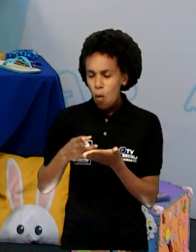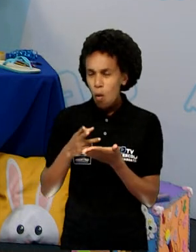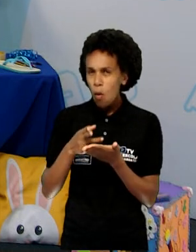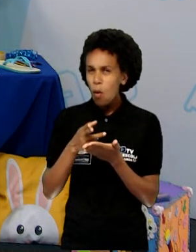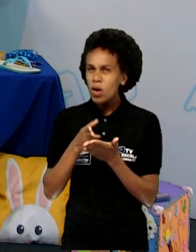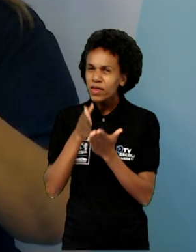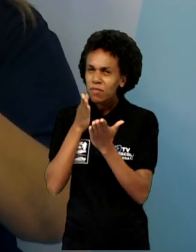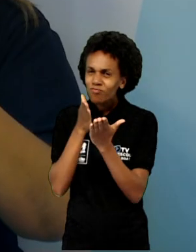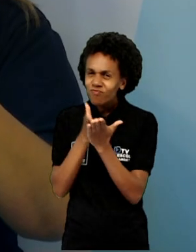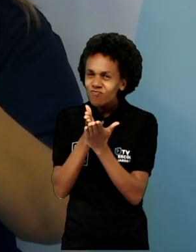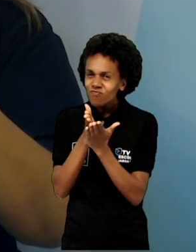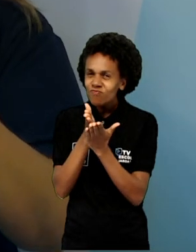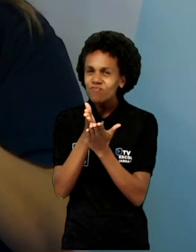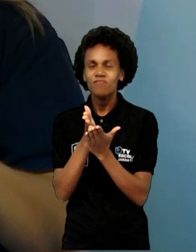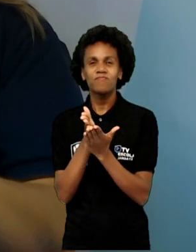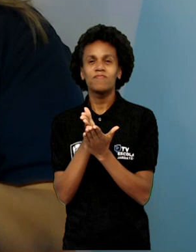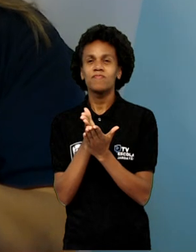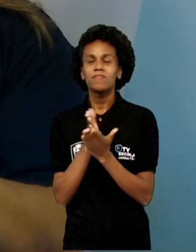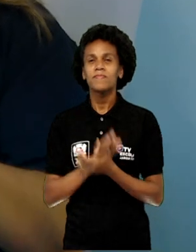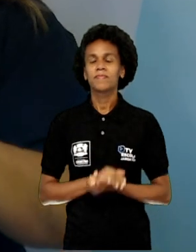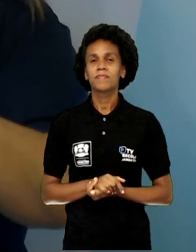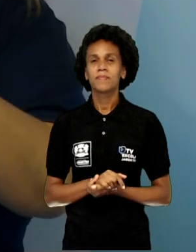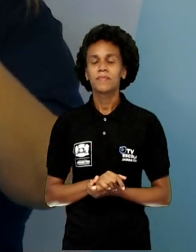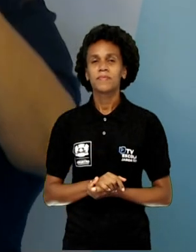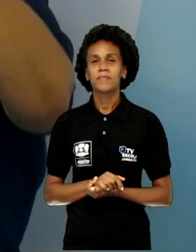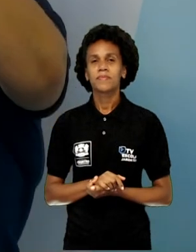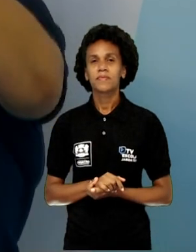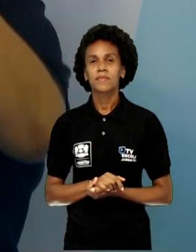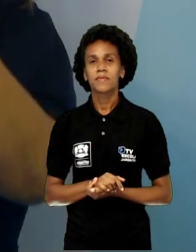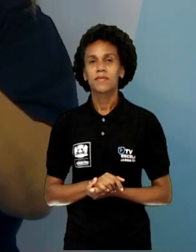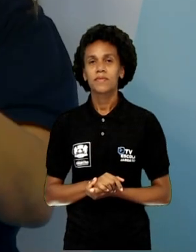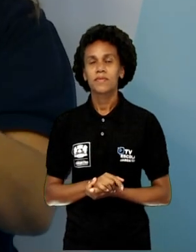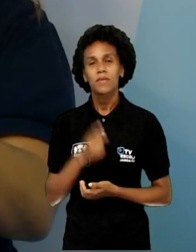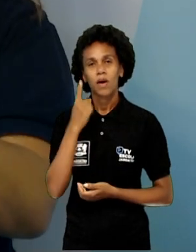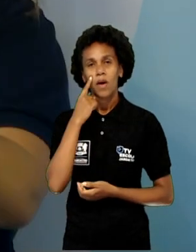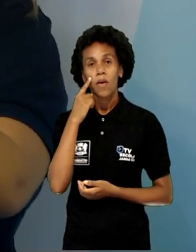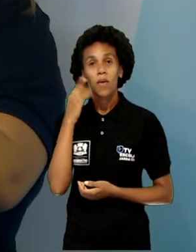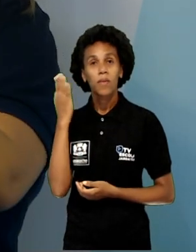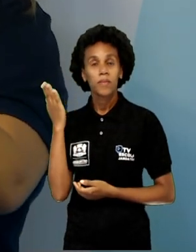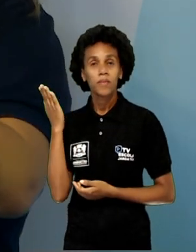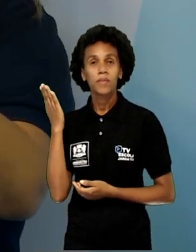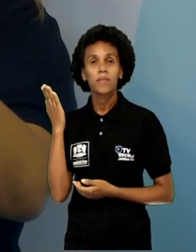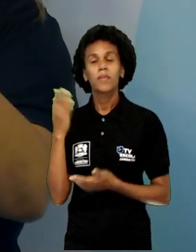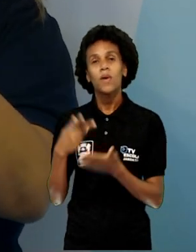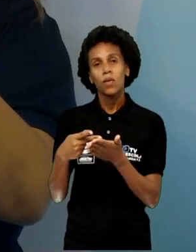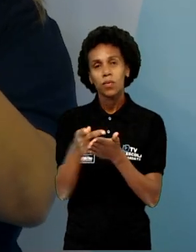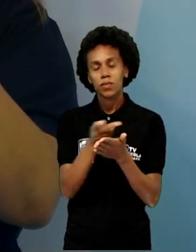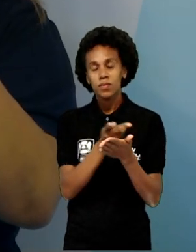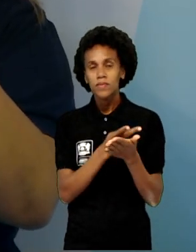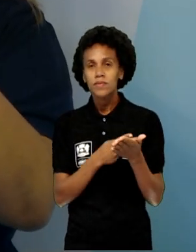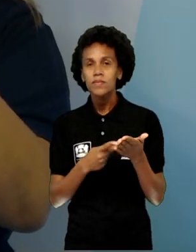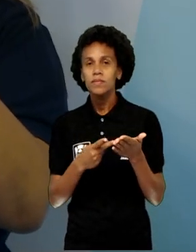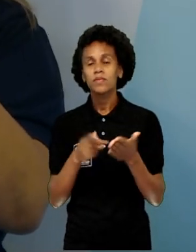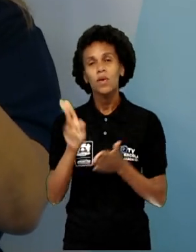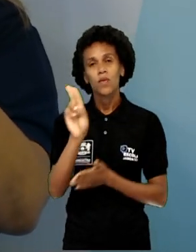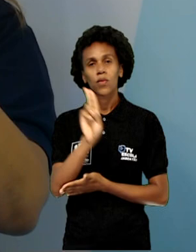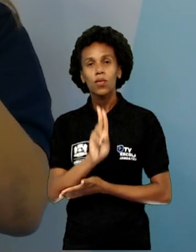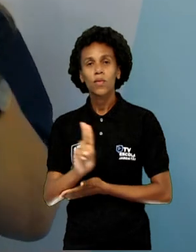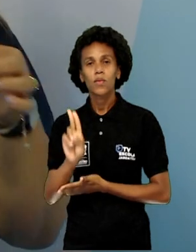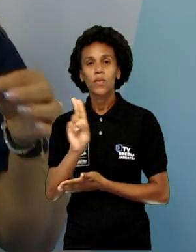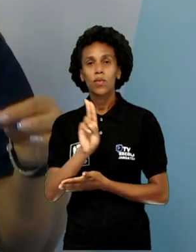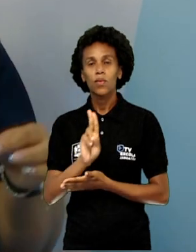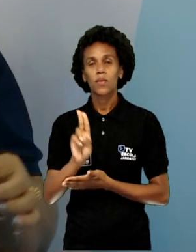bem gordinha. Olha aqui a minha, aqui estão os desenhos e eu vou utilizar essa parte